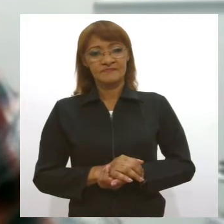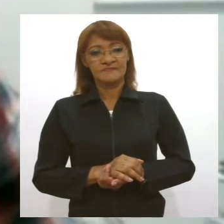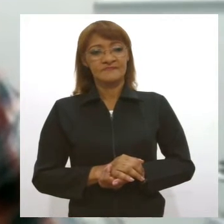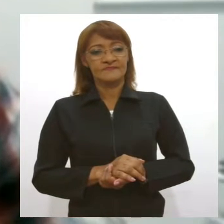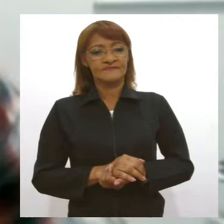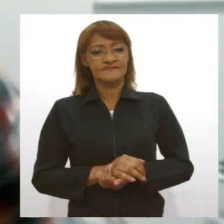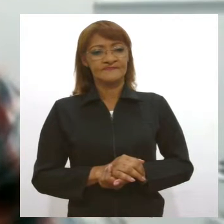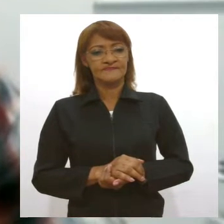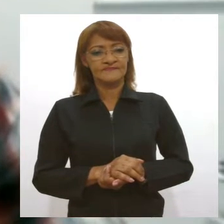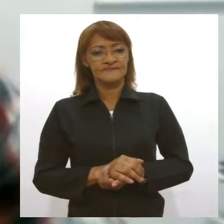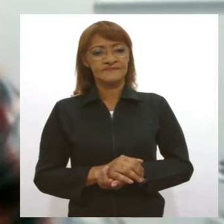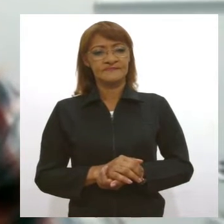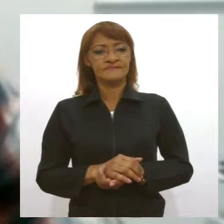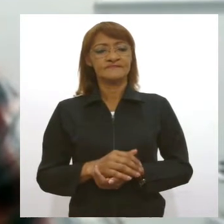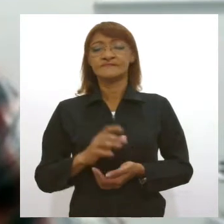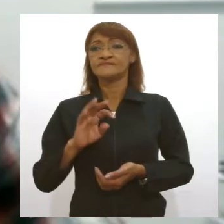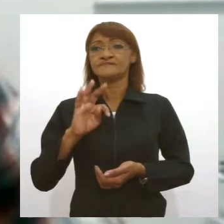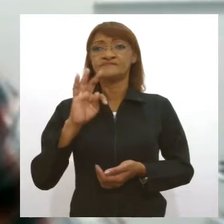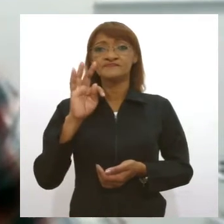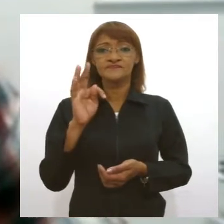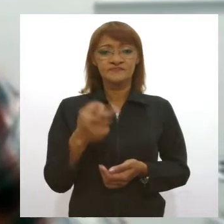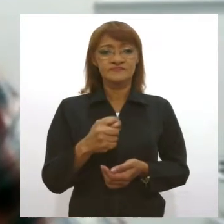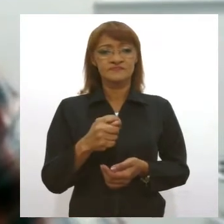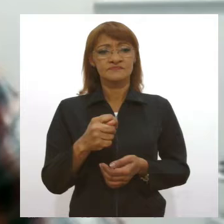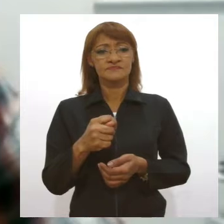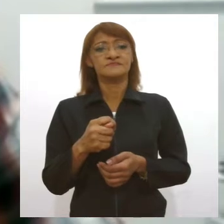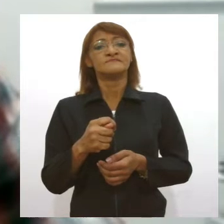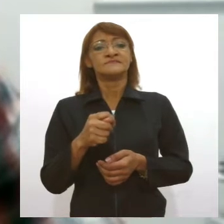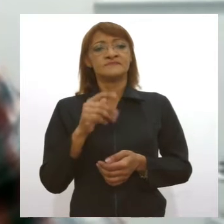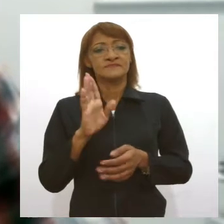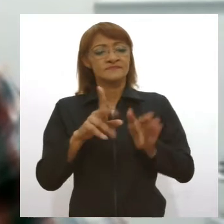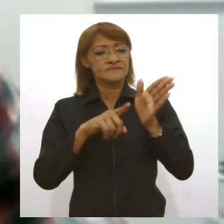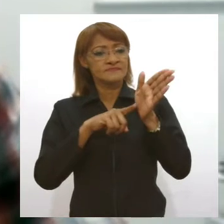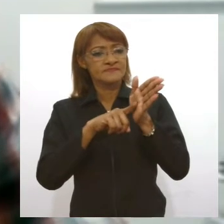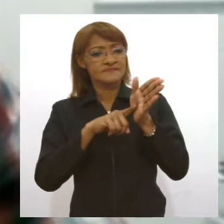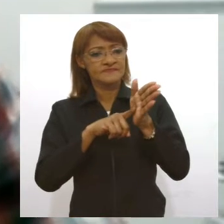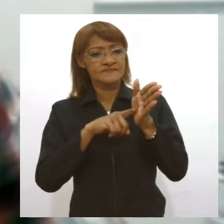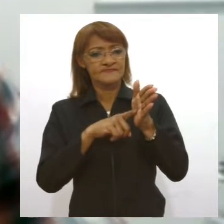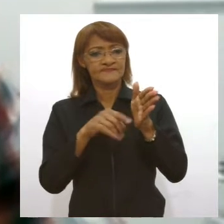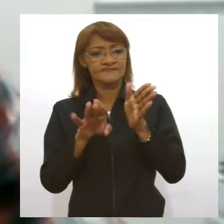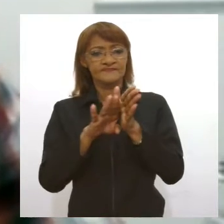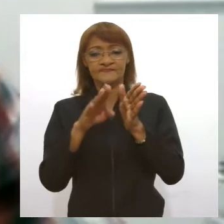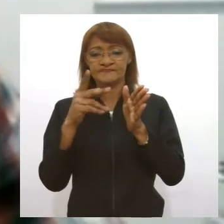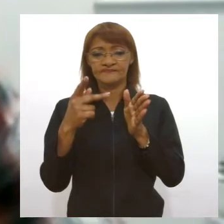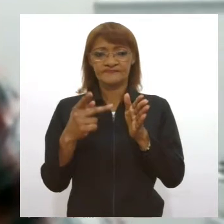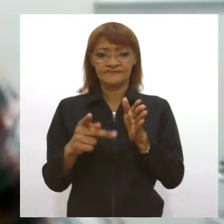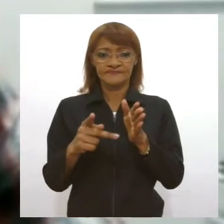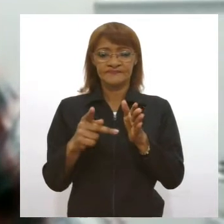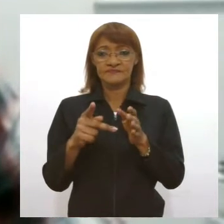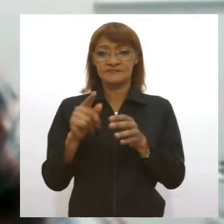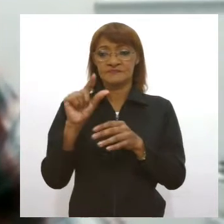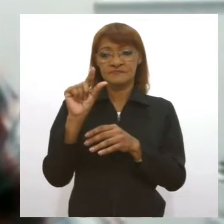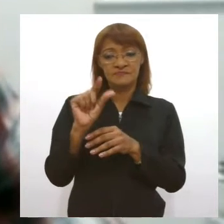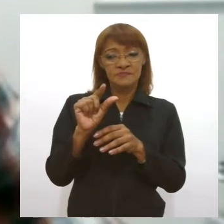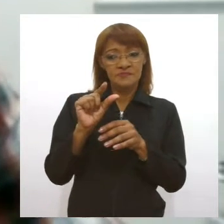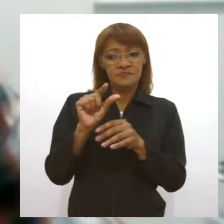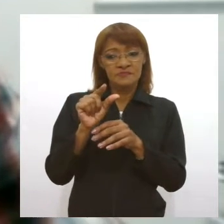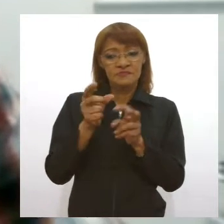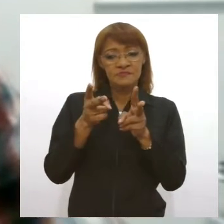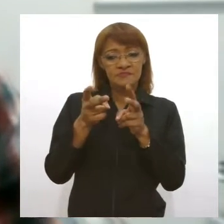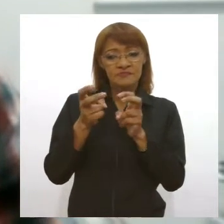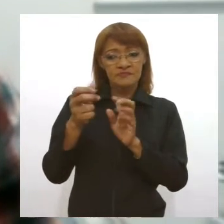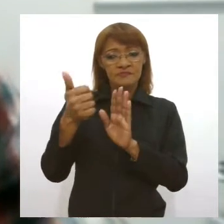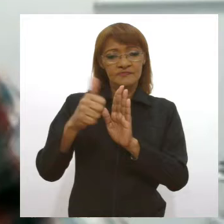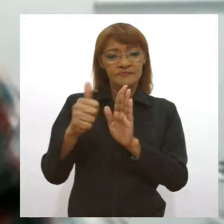Todas as amostras que dão entrada no nosso laboratório, elas são passíveis de investigação pela